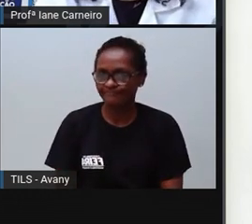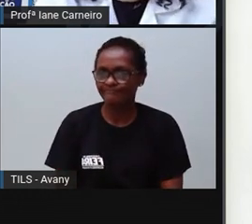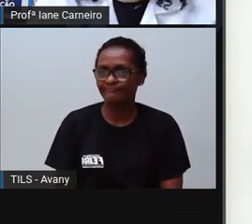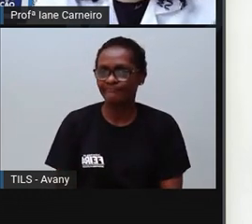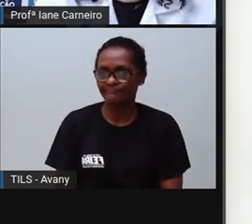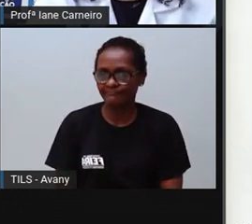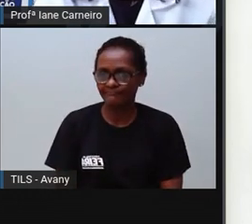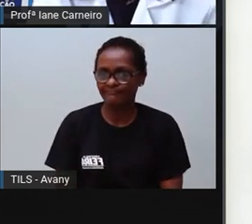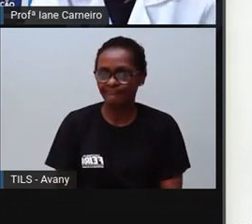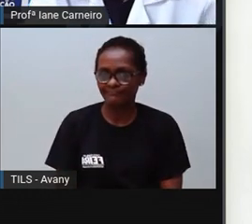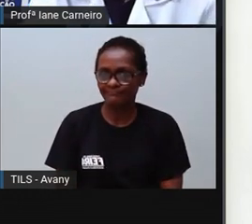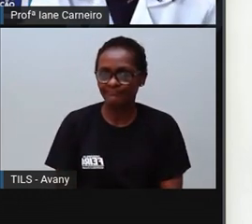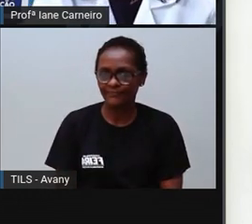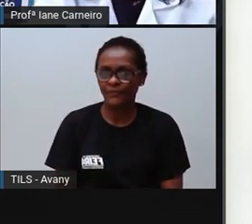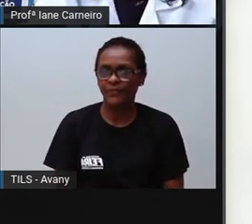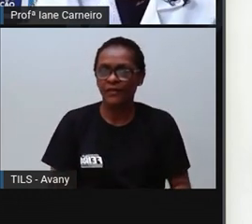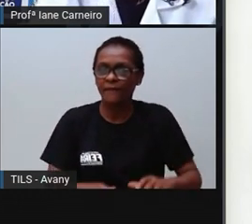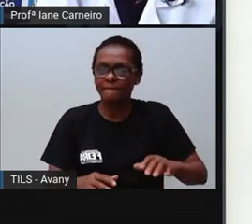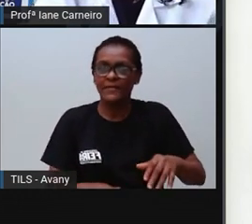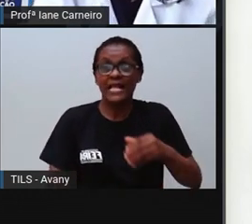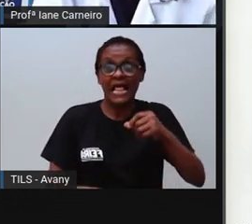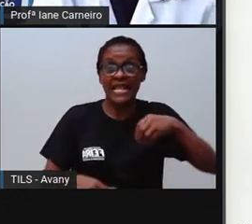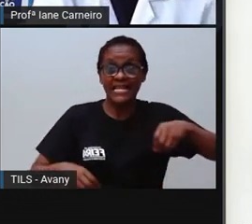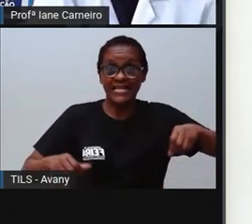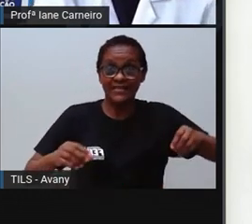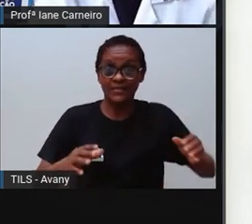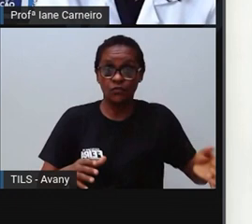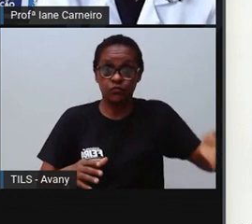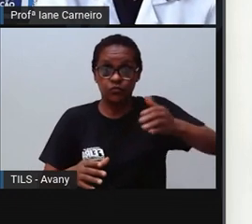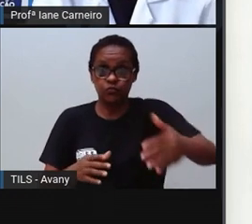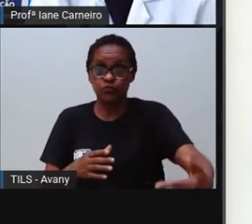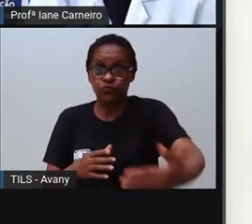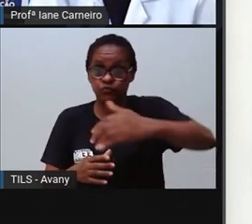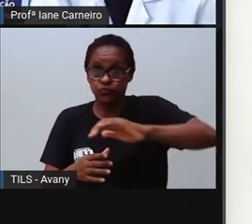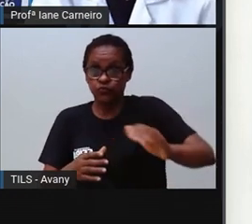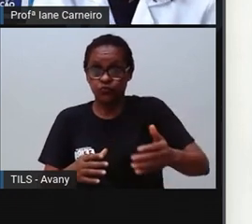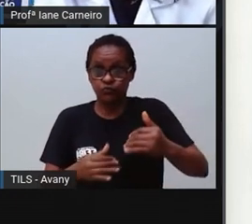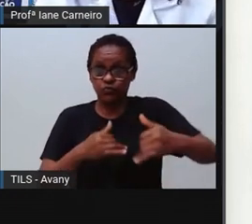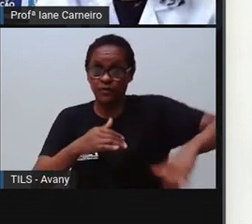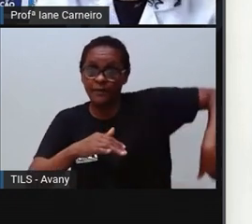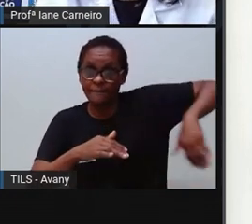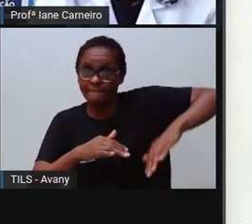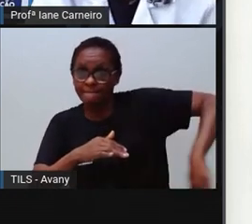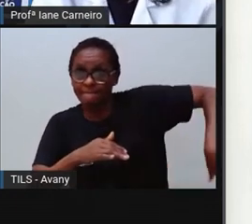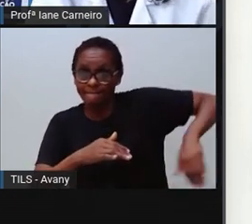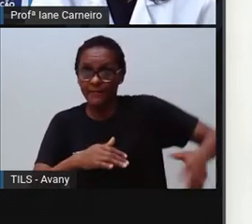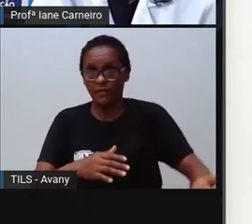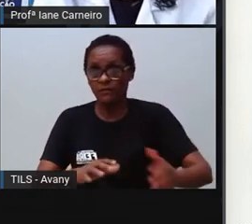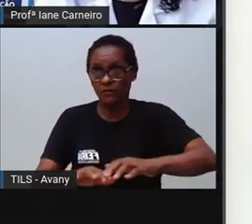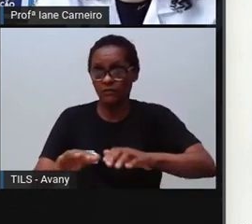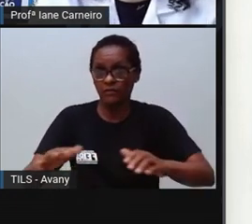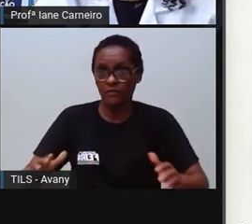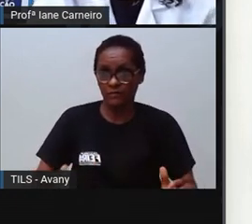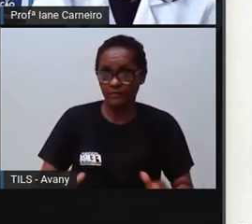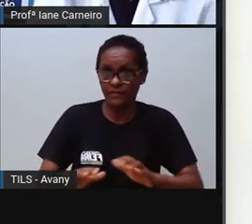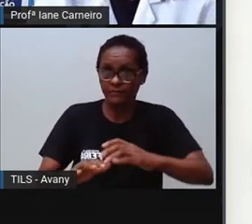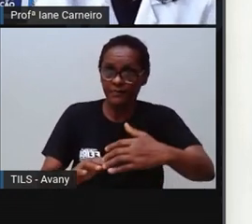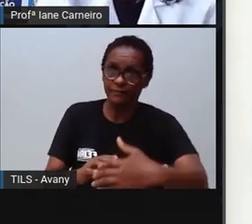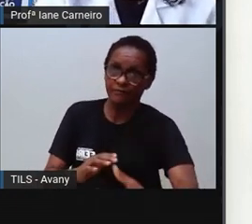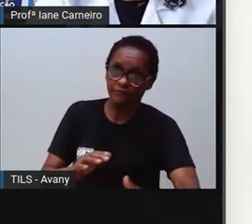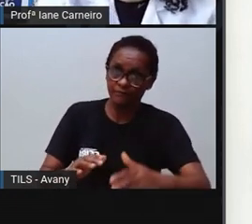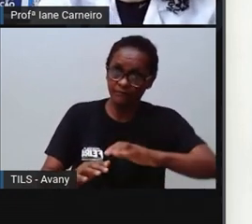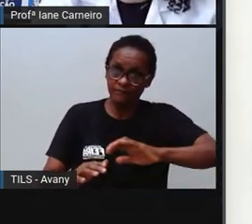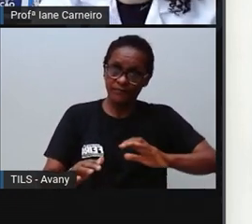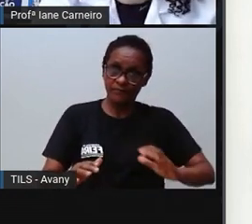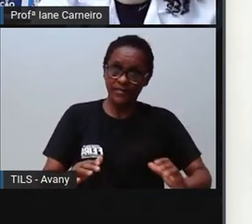castelo. O que pode fazer quando você e seu amigo não se dão bem? Estão brigando. O que você